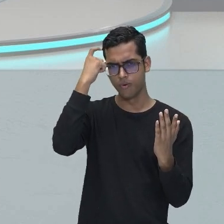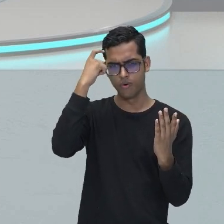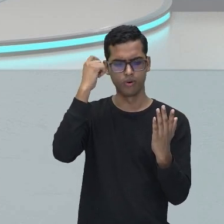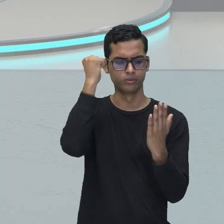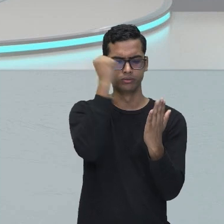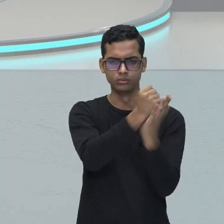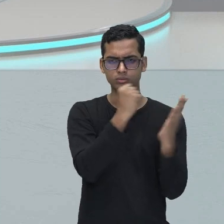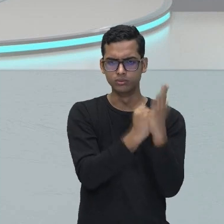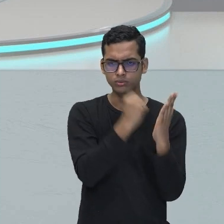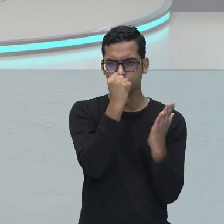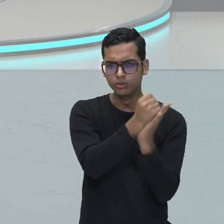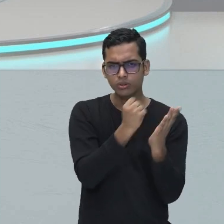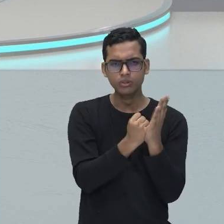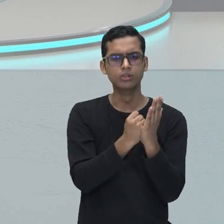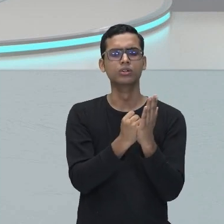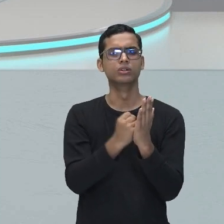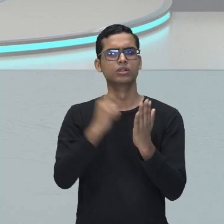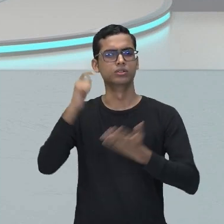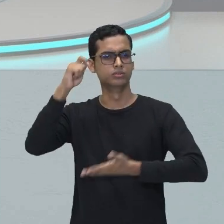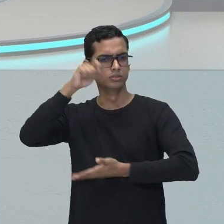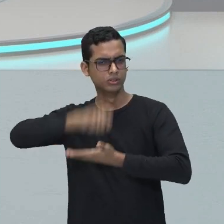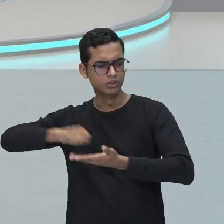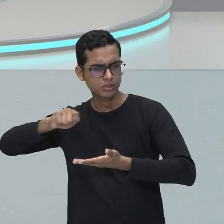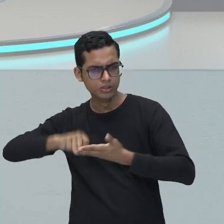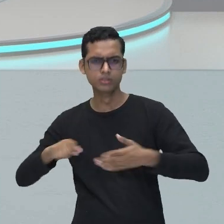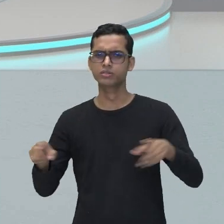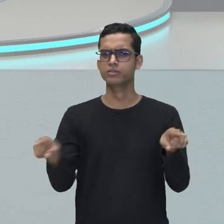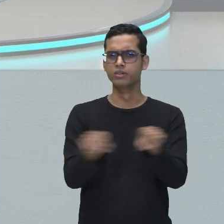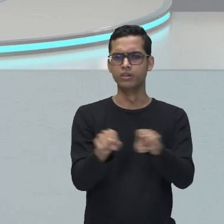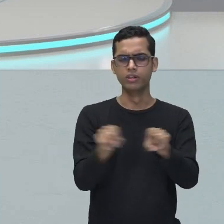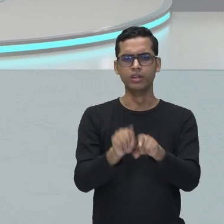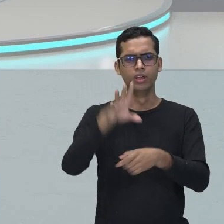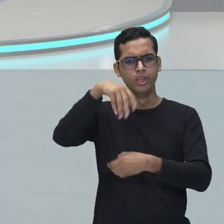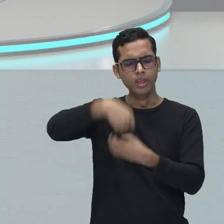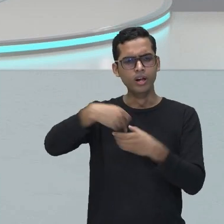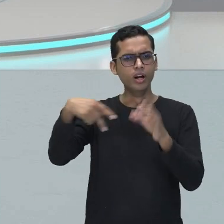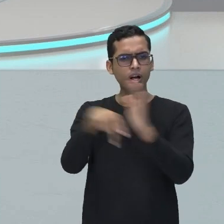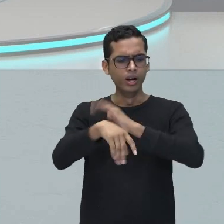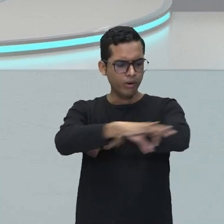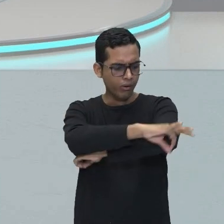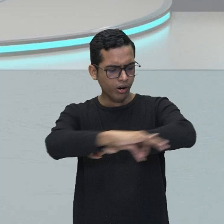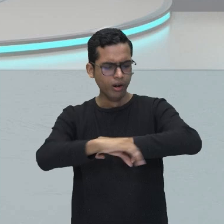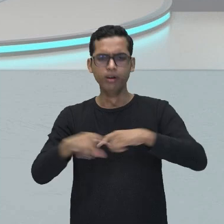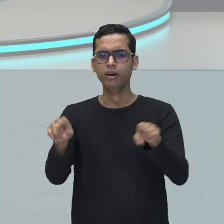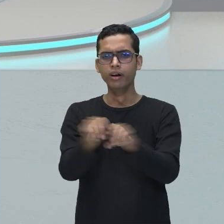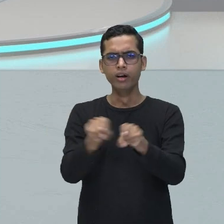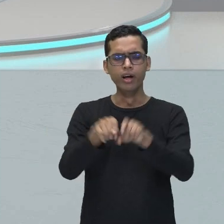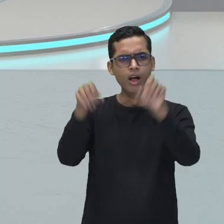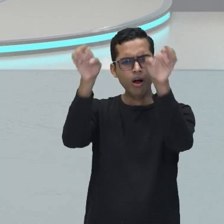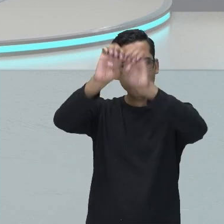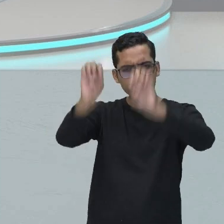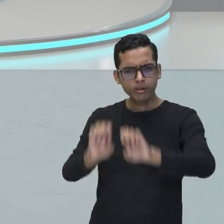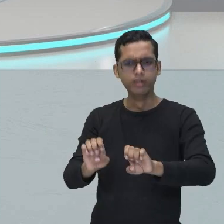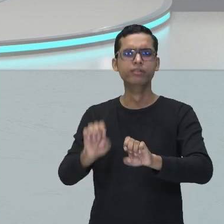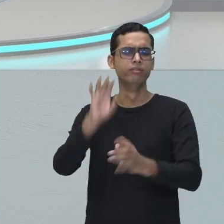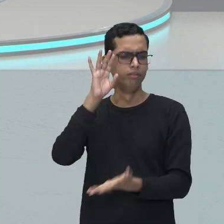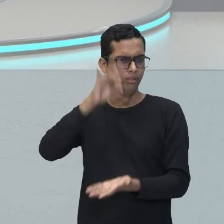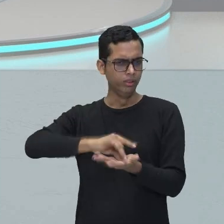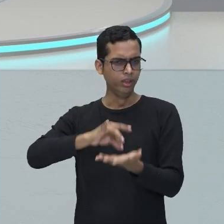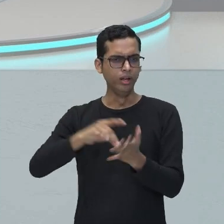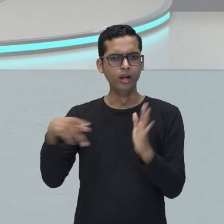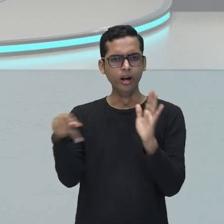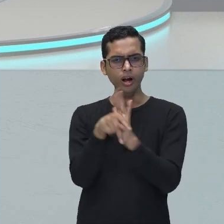não só escrita, mas também na arquitetura e também na escultura com o